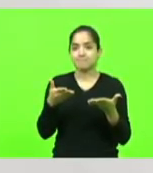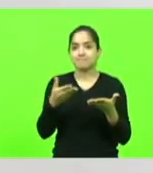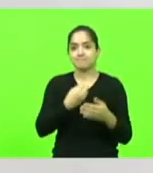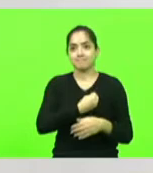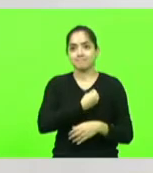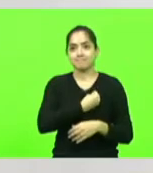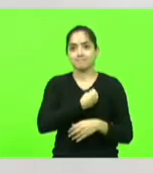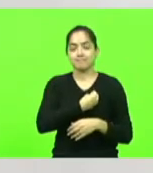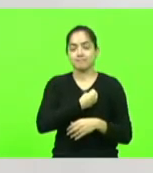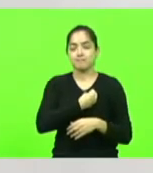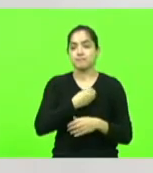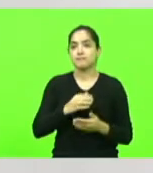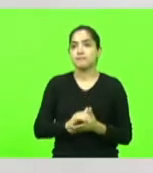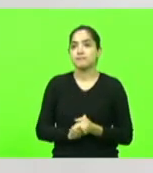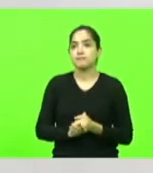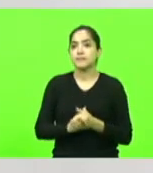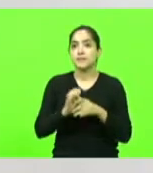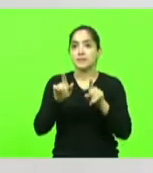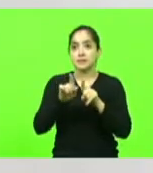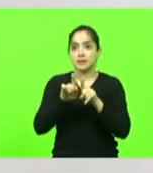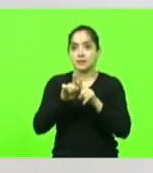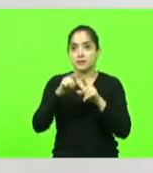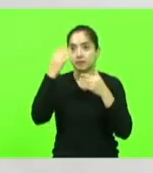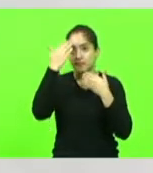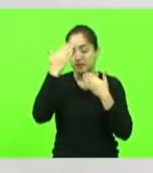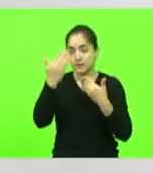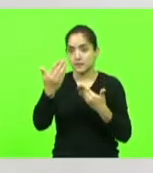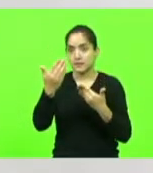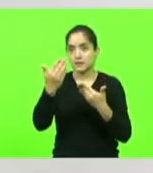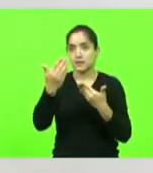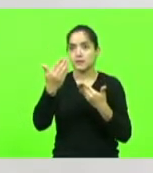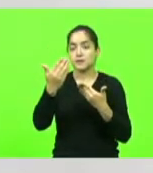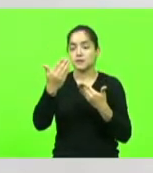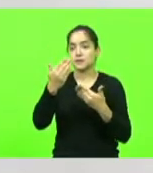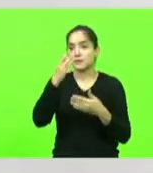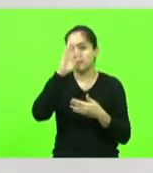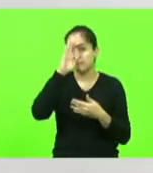Quero também agradecer, principalmente,